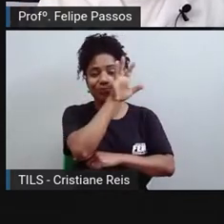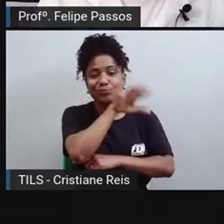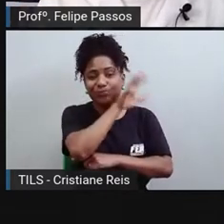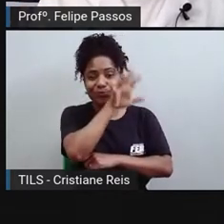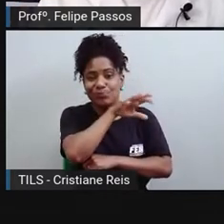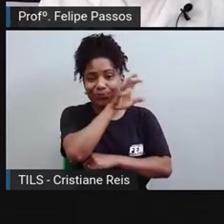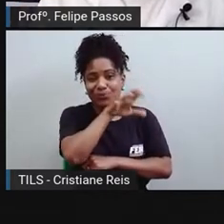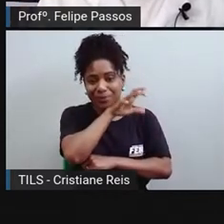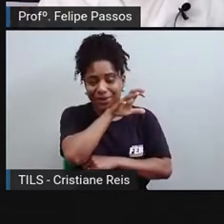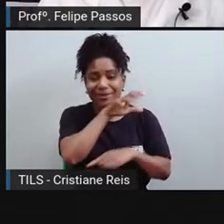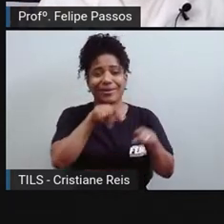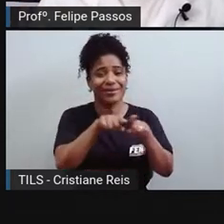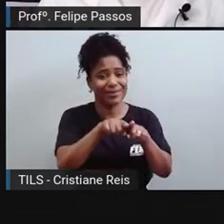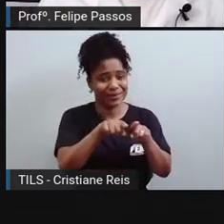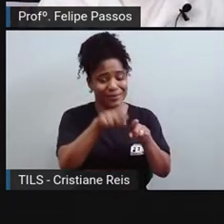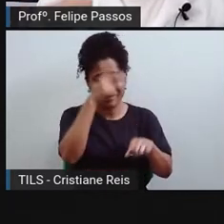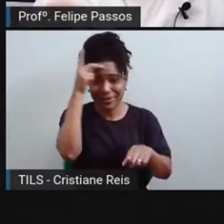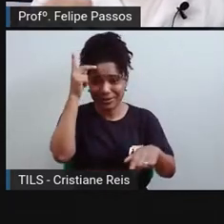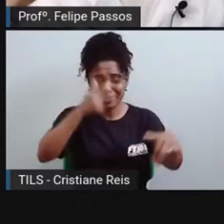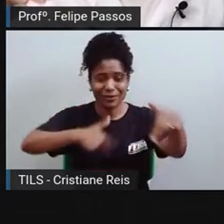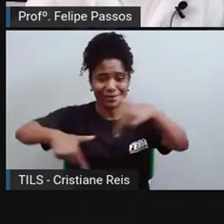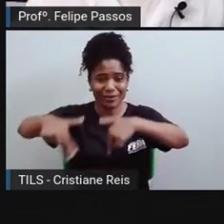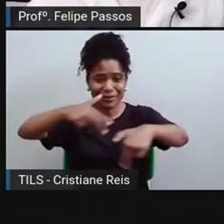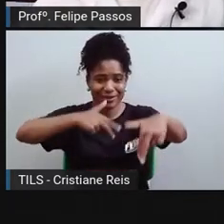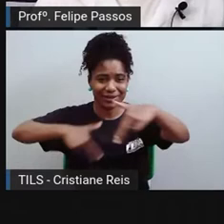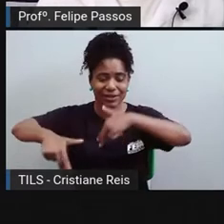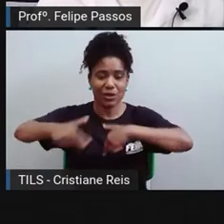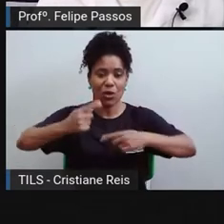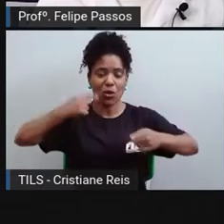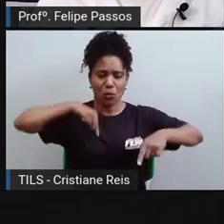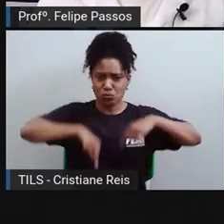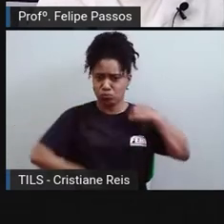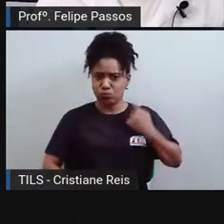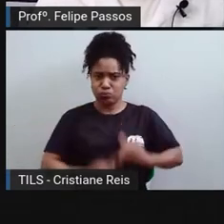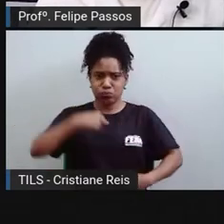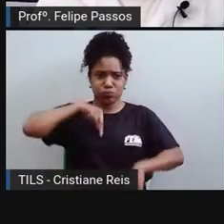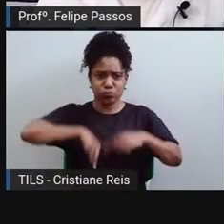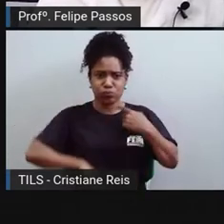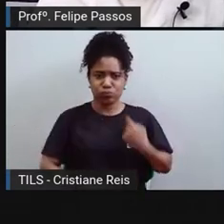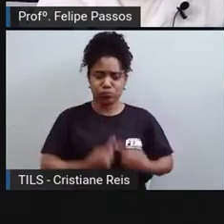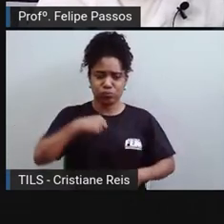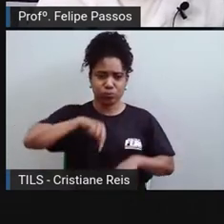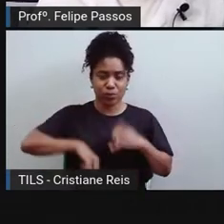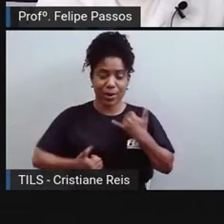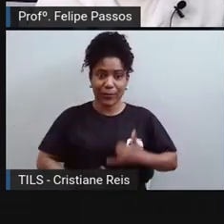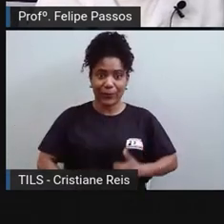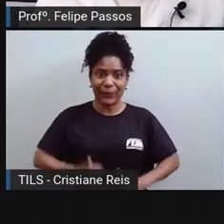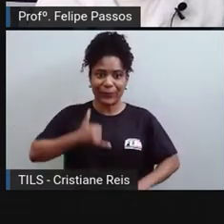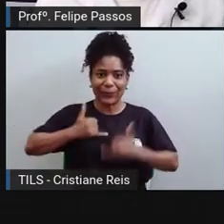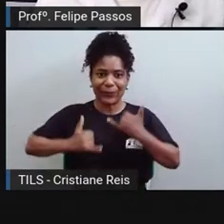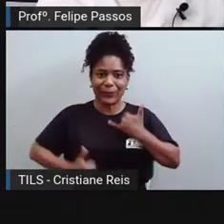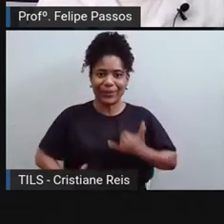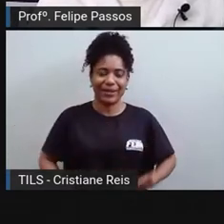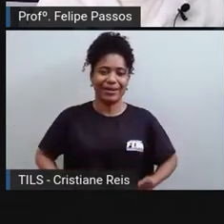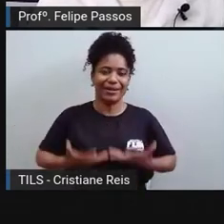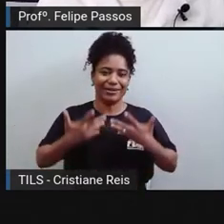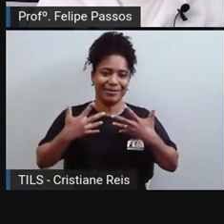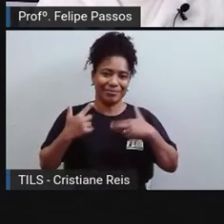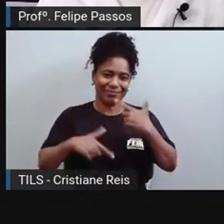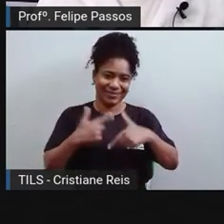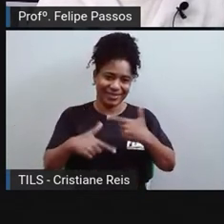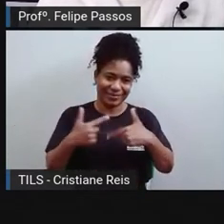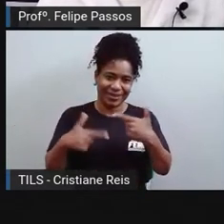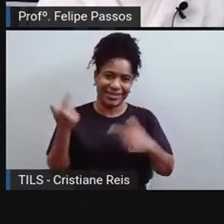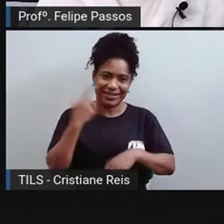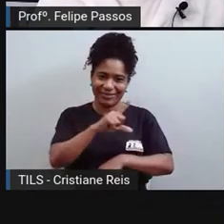energia em energia metabólica e aí passa para os outros seres vivos. Mas tem uma forma de uso de energia que é bem própria